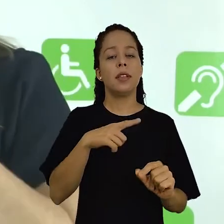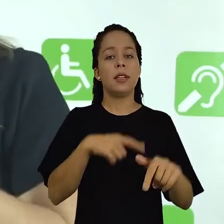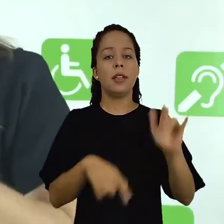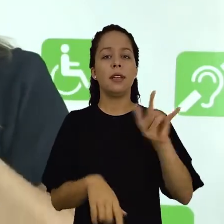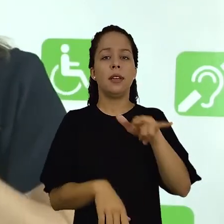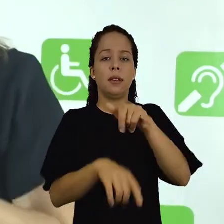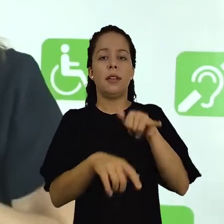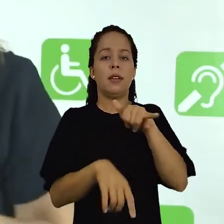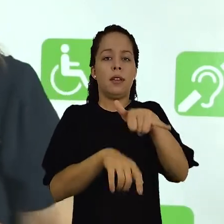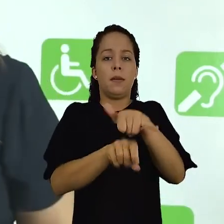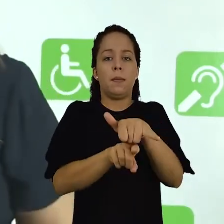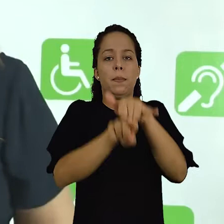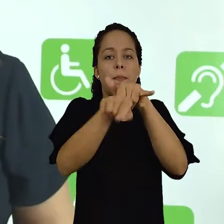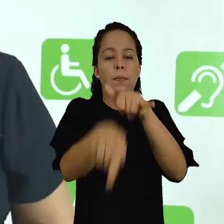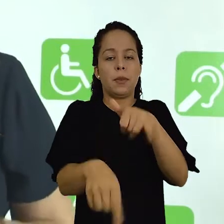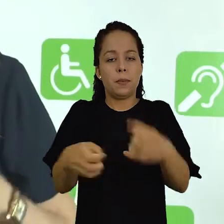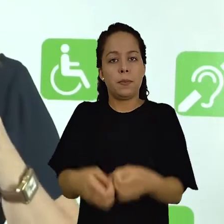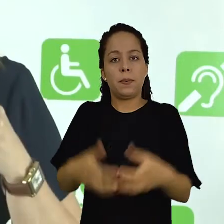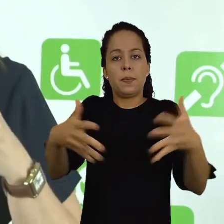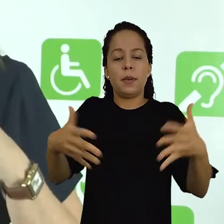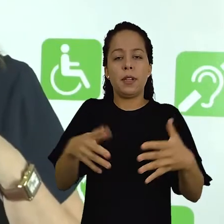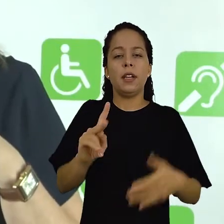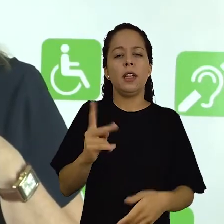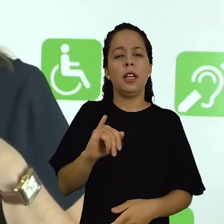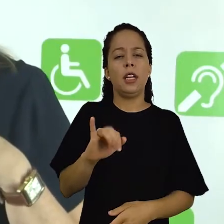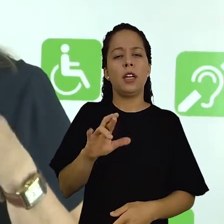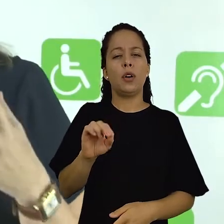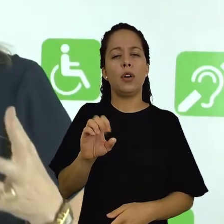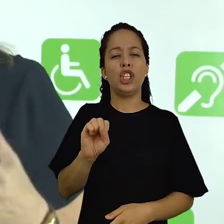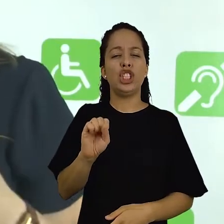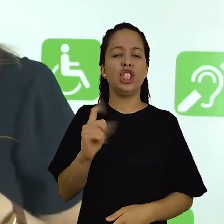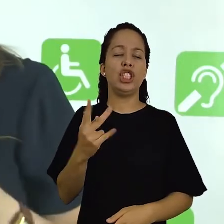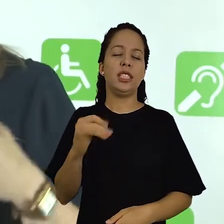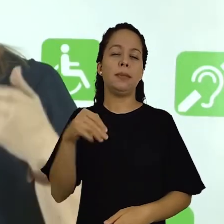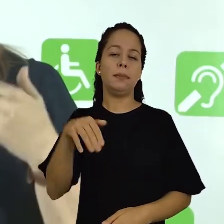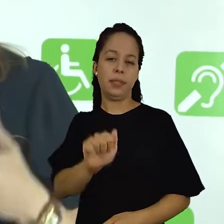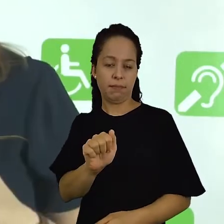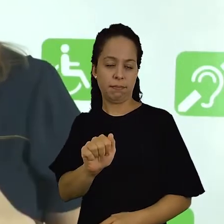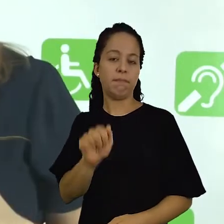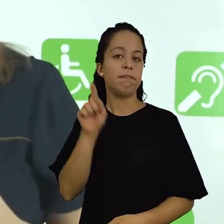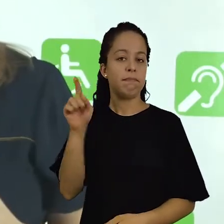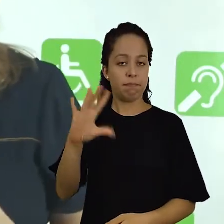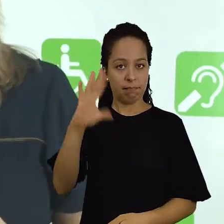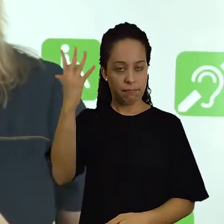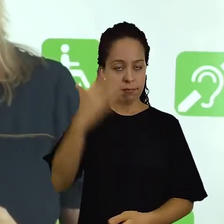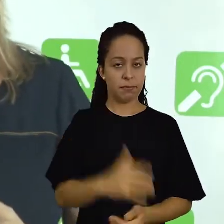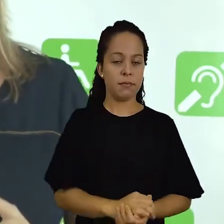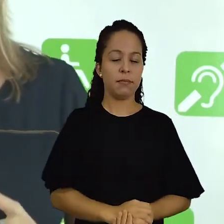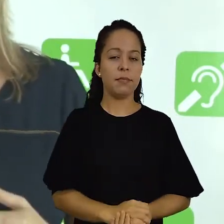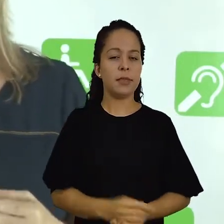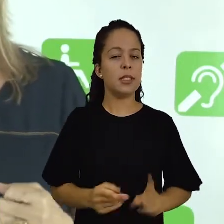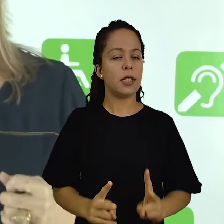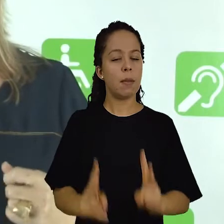imensos como, por exemplo, o caso da bomba de Hiroshima e Nagasaki.